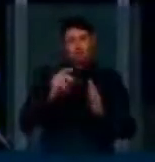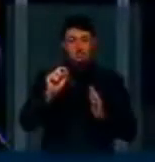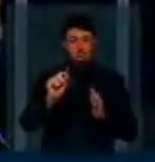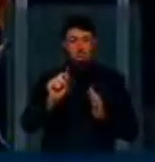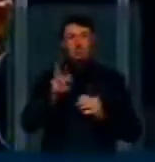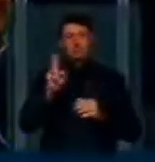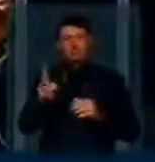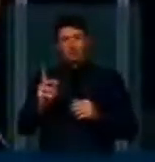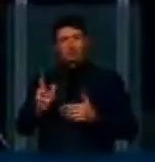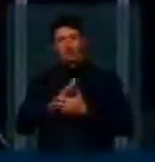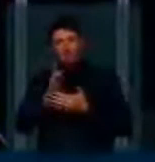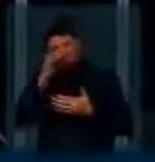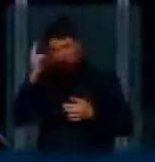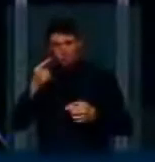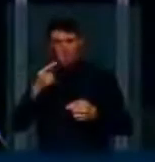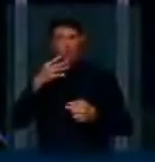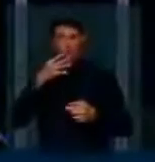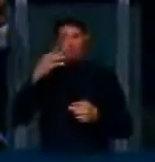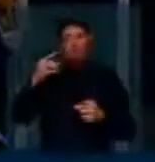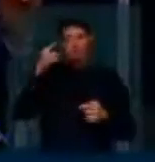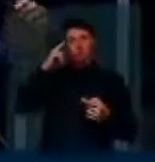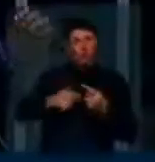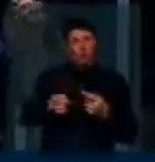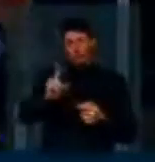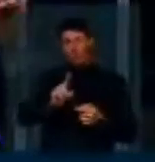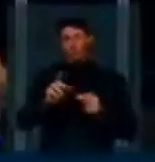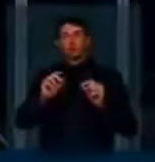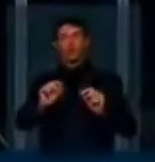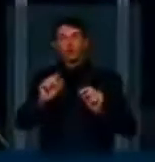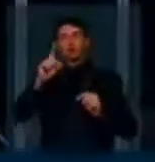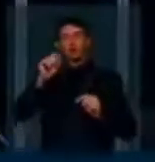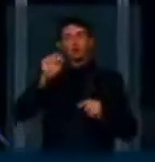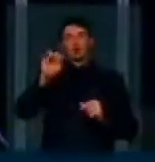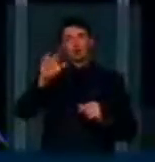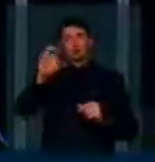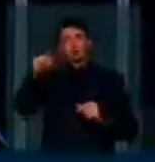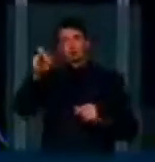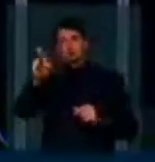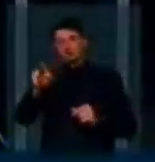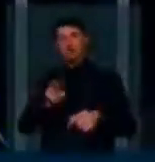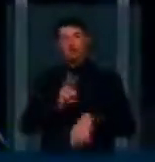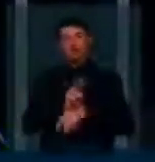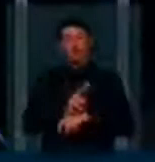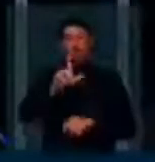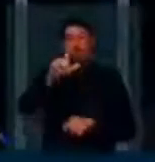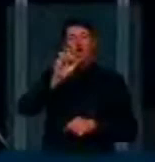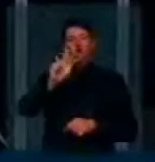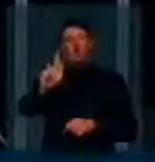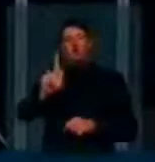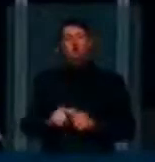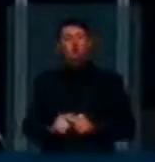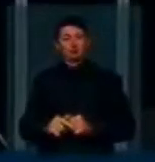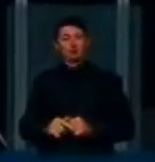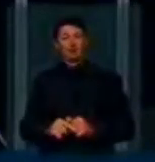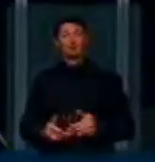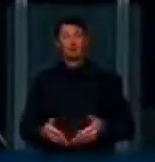ainda que haja aqueles aqui que discordam do meu relatório no que diz respeito à data center, no que diz respeito à guarda de logs, eu quero